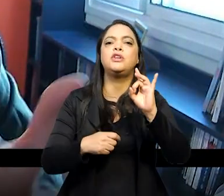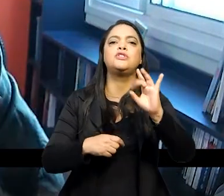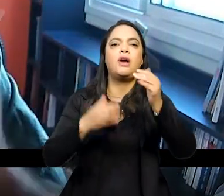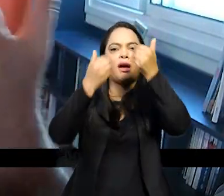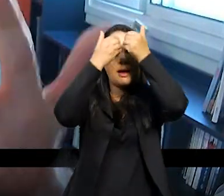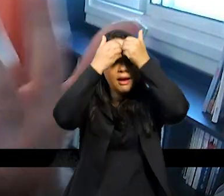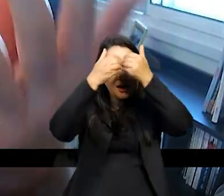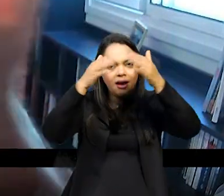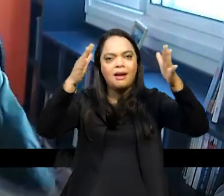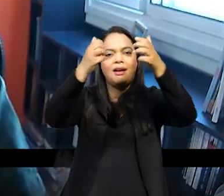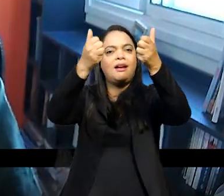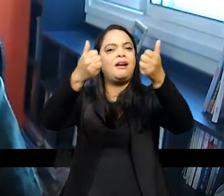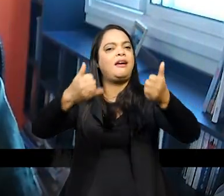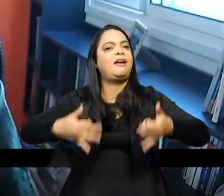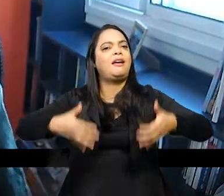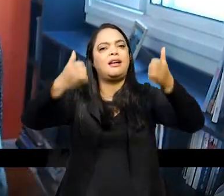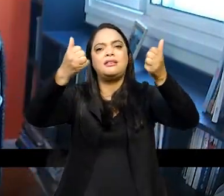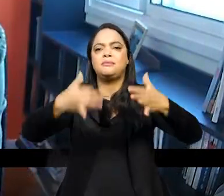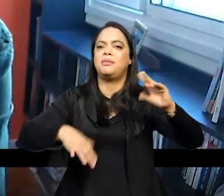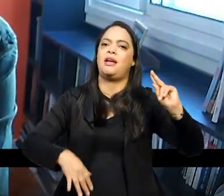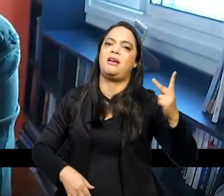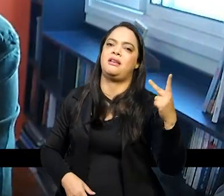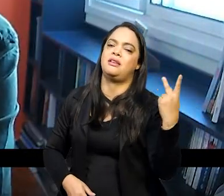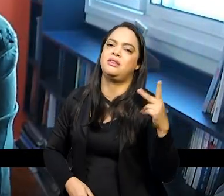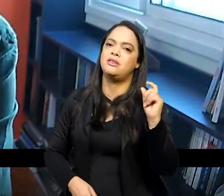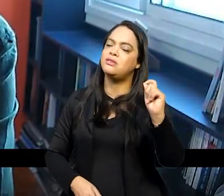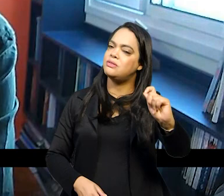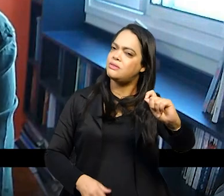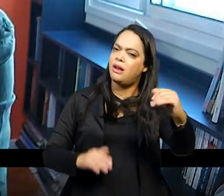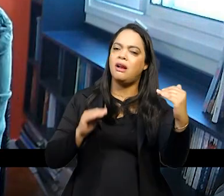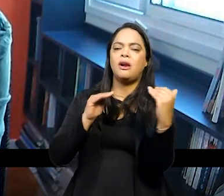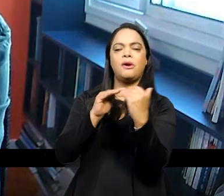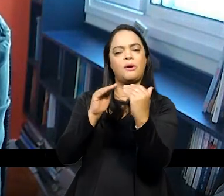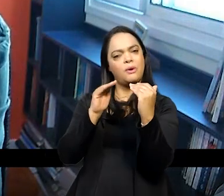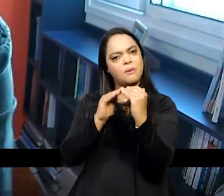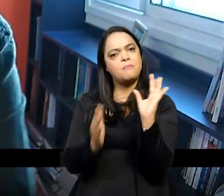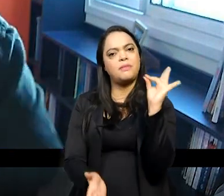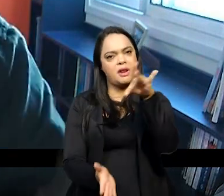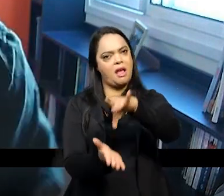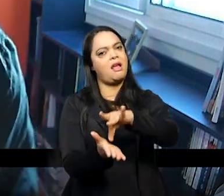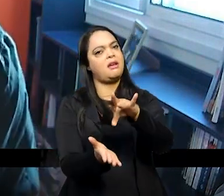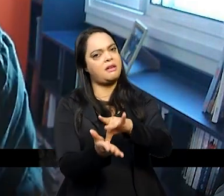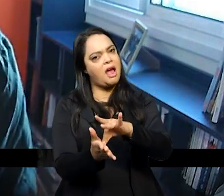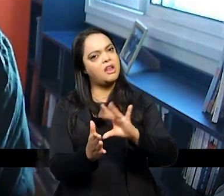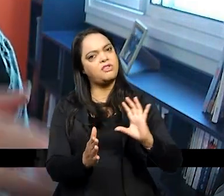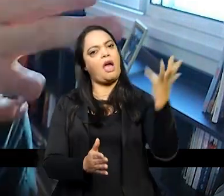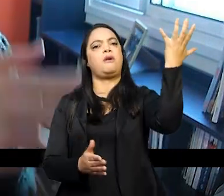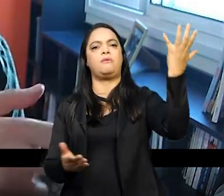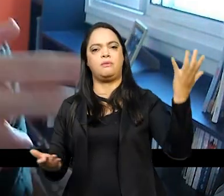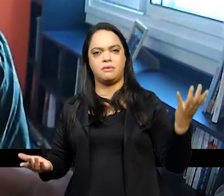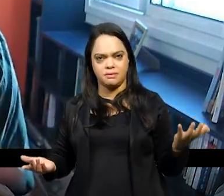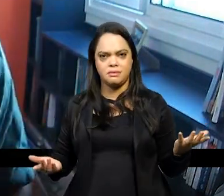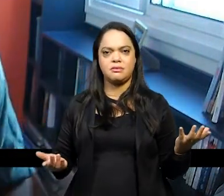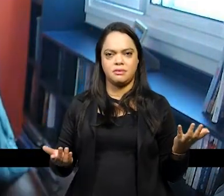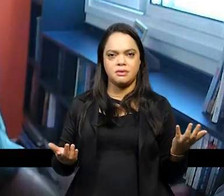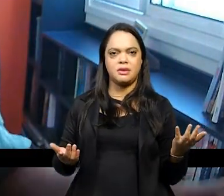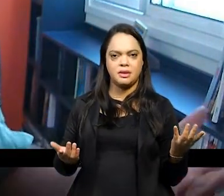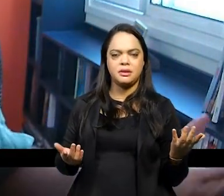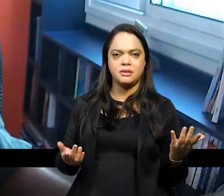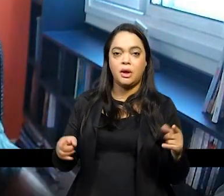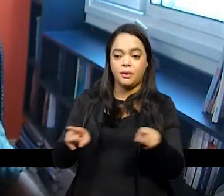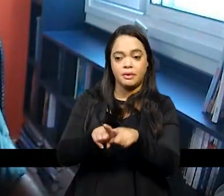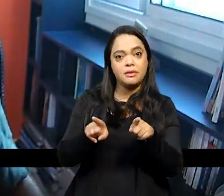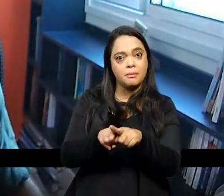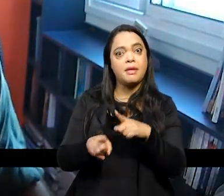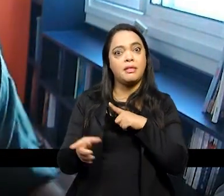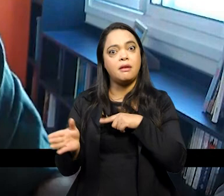tratar de uma história que esteja muito mais afinada com uma realidade tal qual demonstrada por estudos